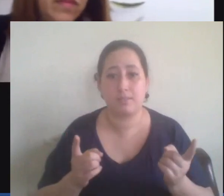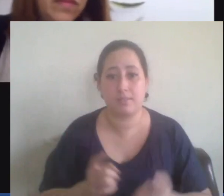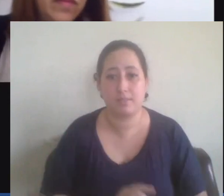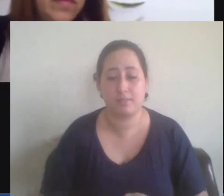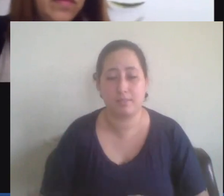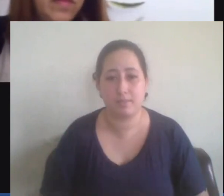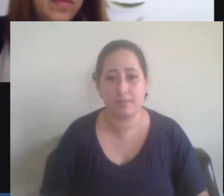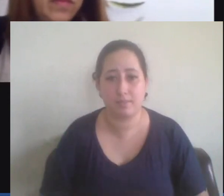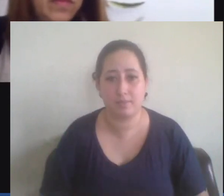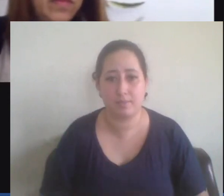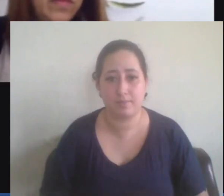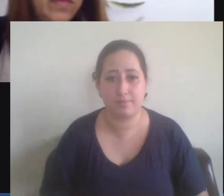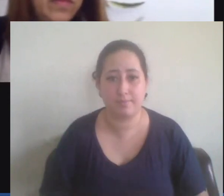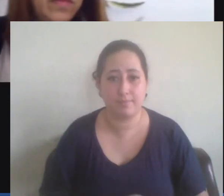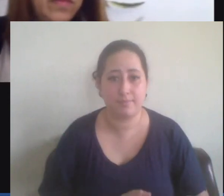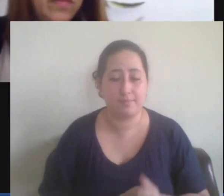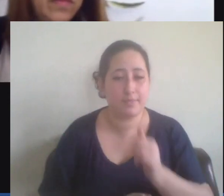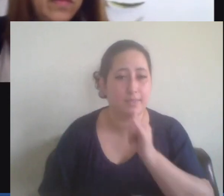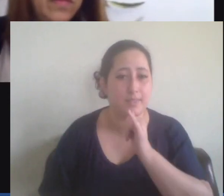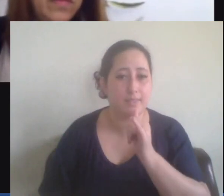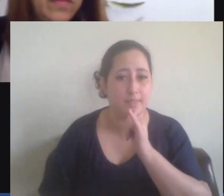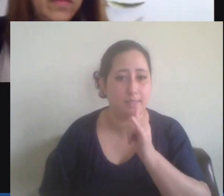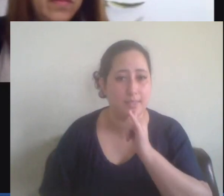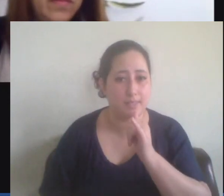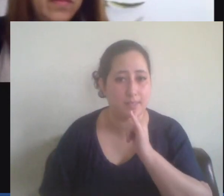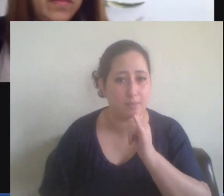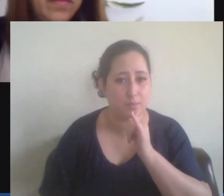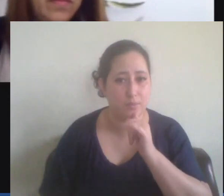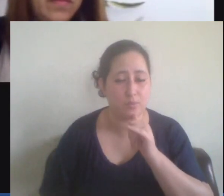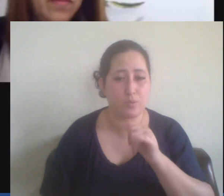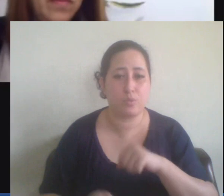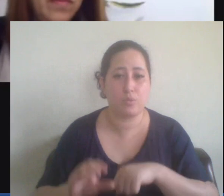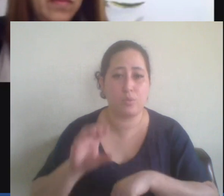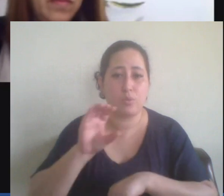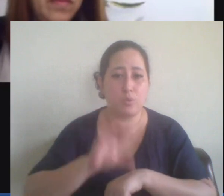esse por exemplo o curso nosso